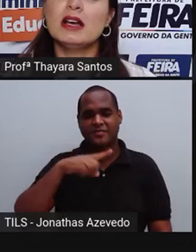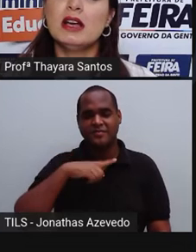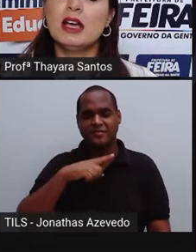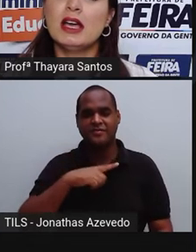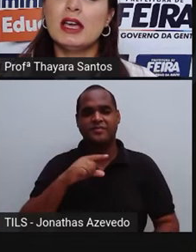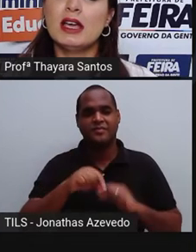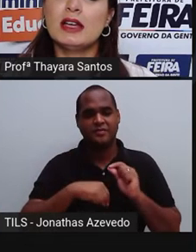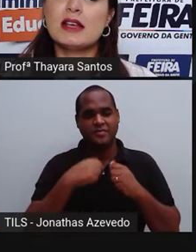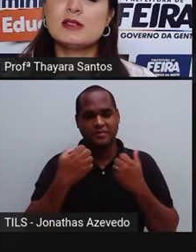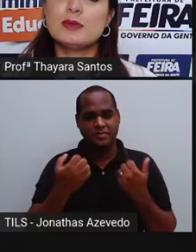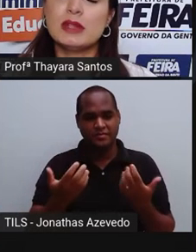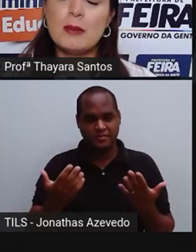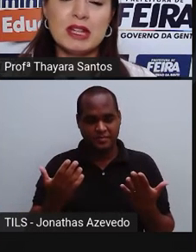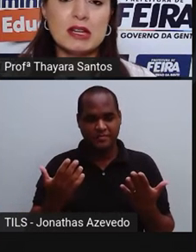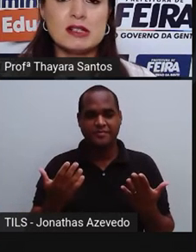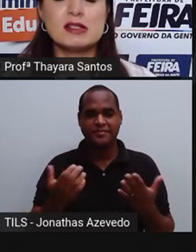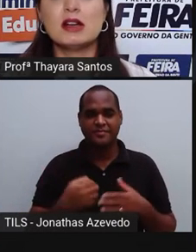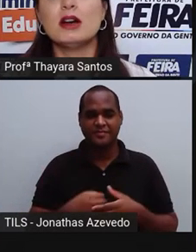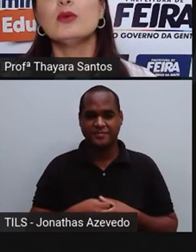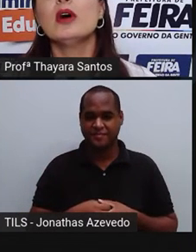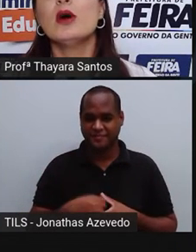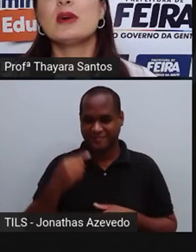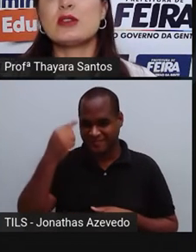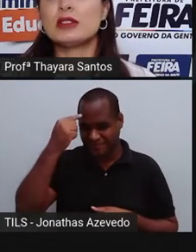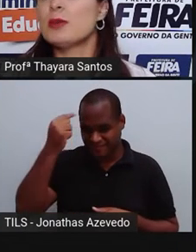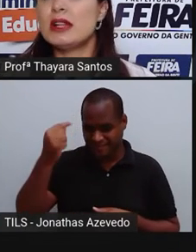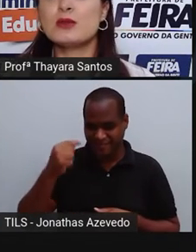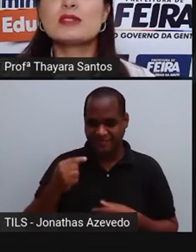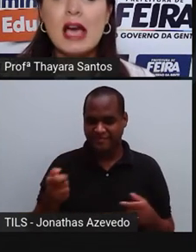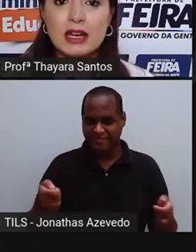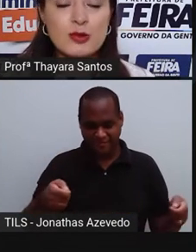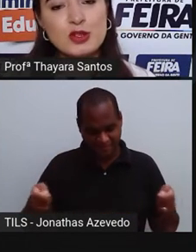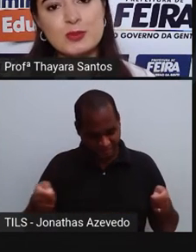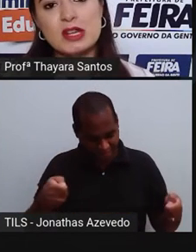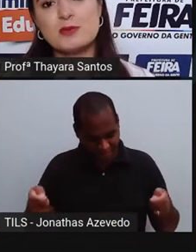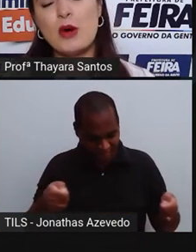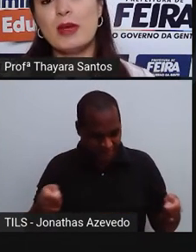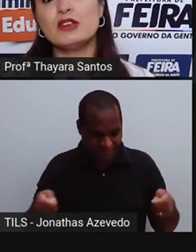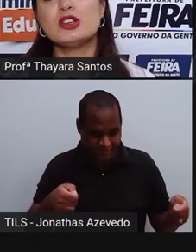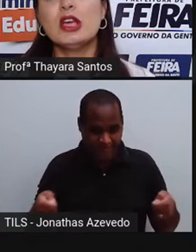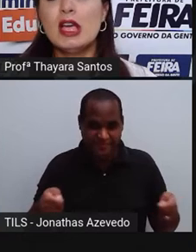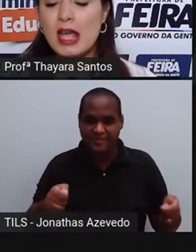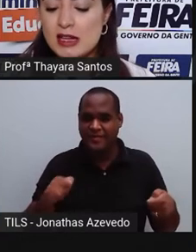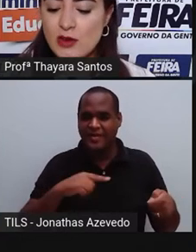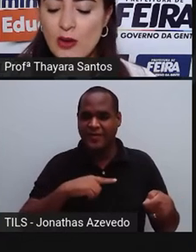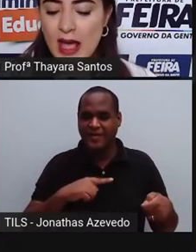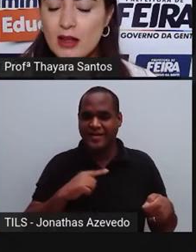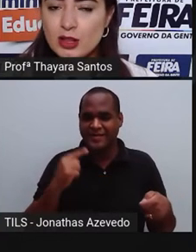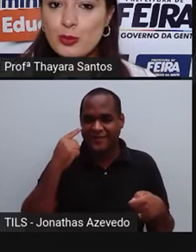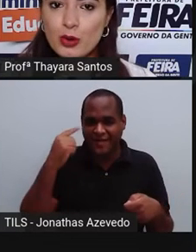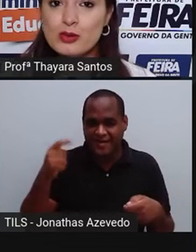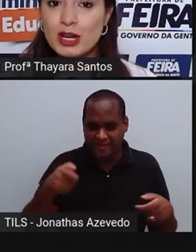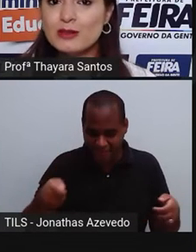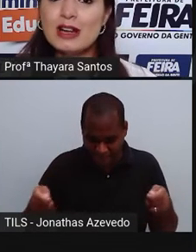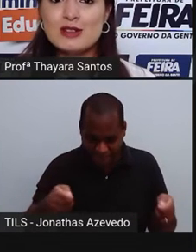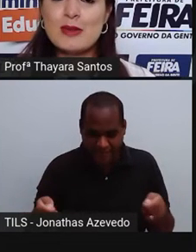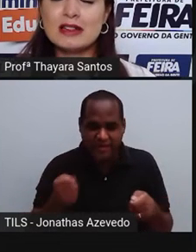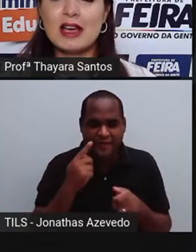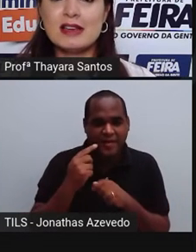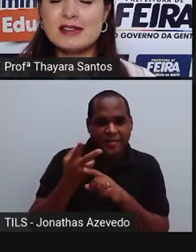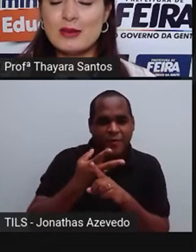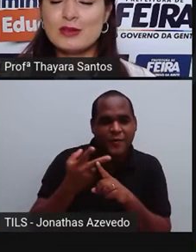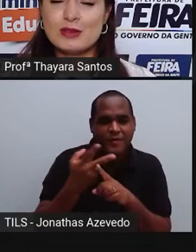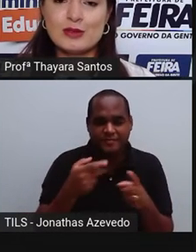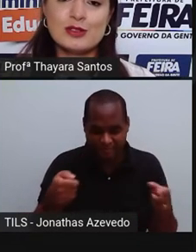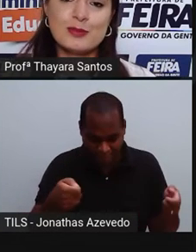trabalha na mineração, pessoal que trabalha nos garimpos principalmente, eles vão lá, estão procurando ali os